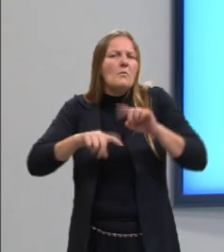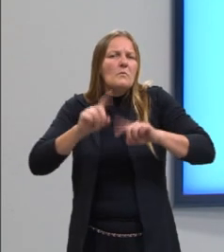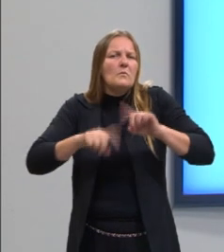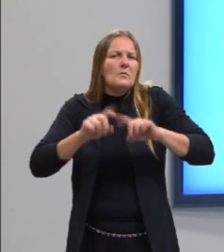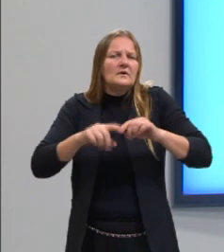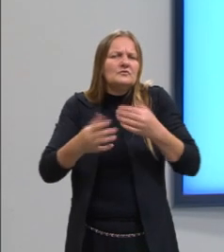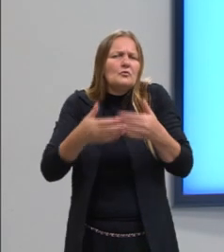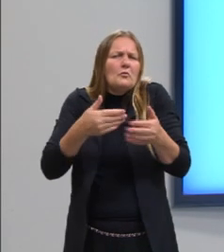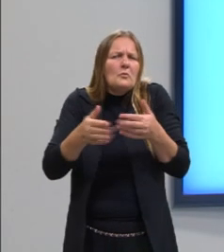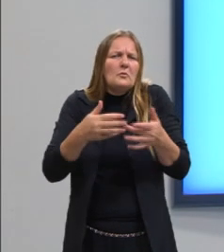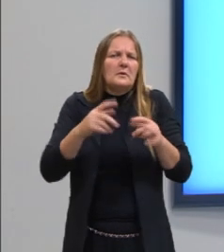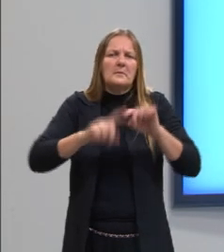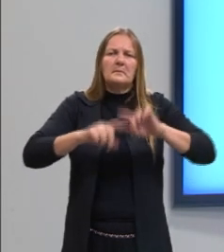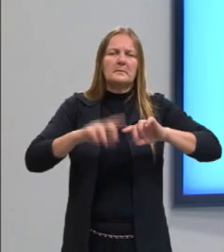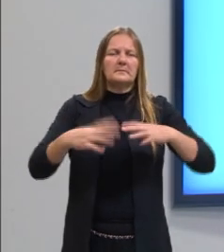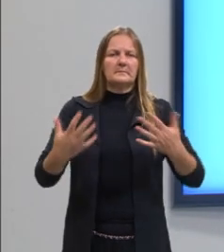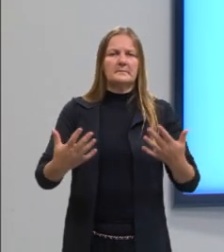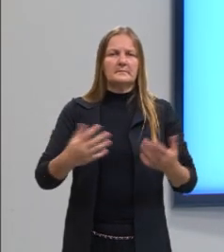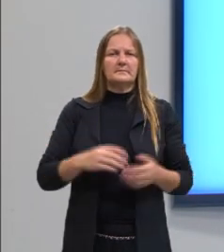qualquer, correto?